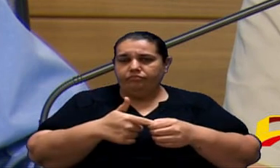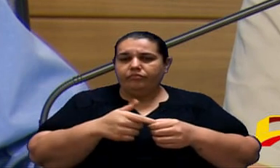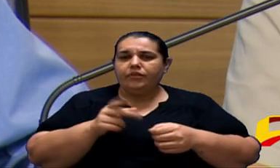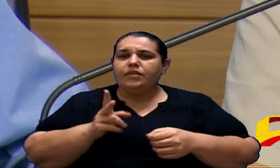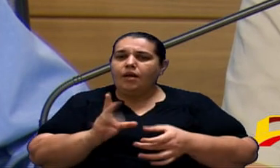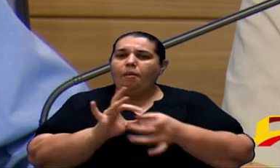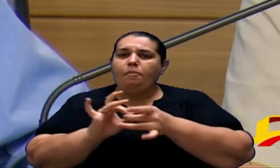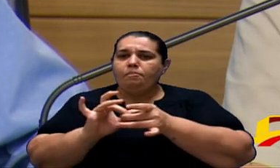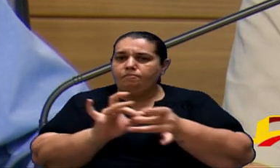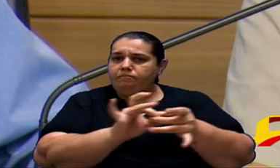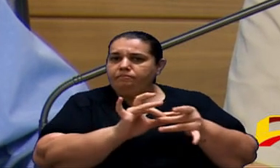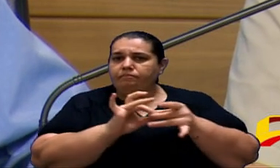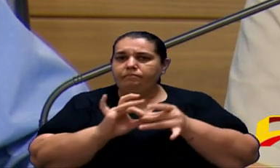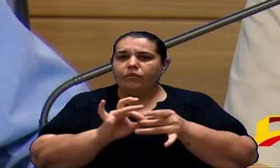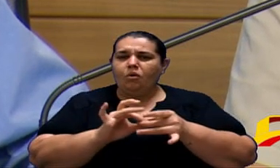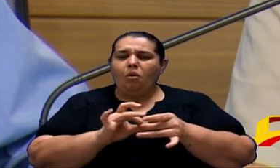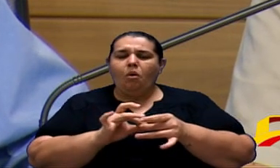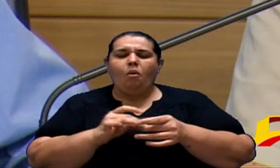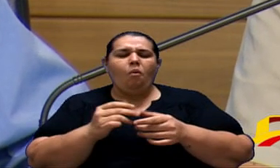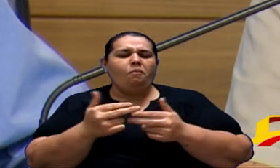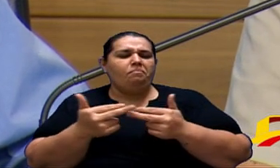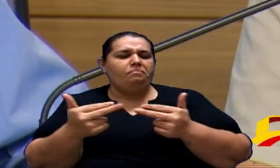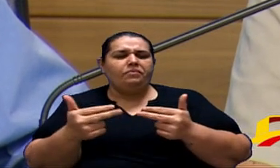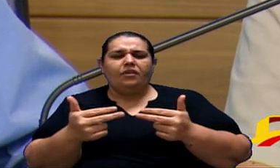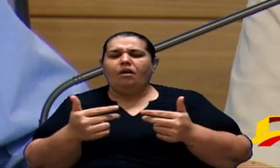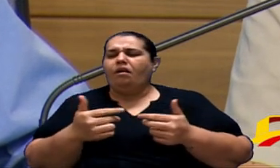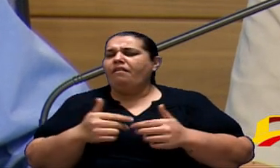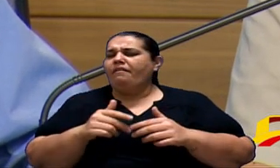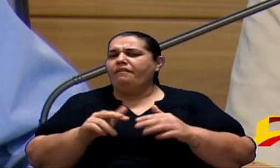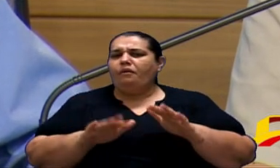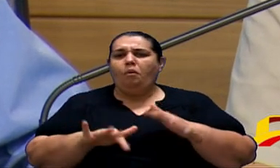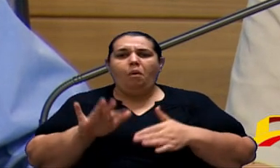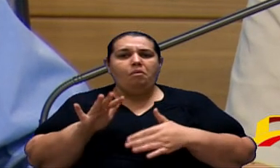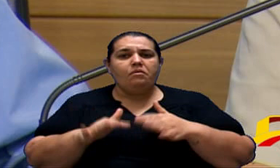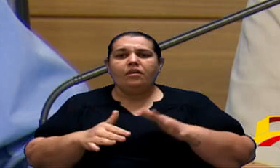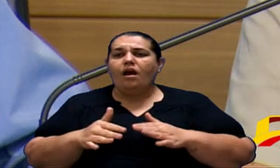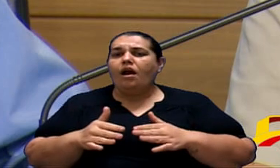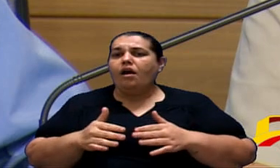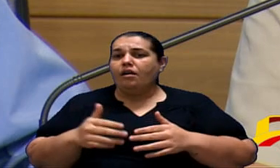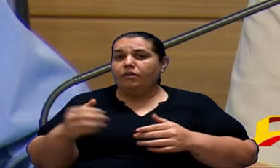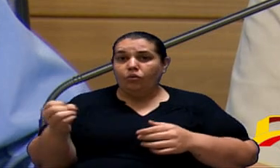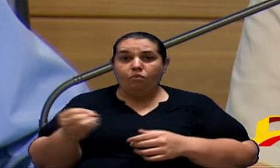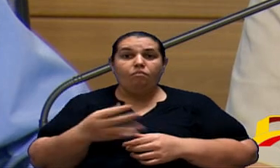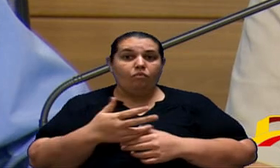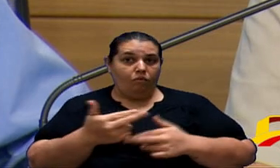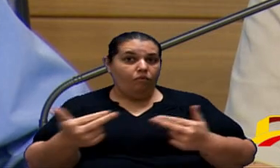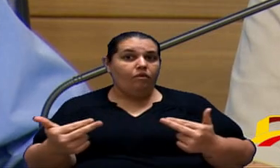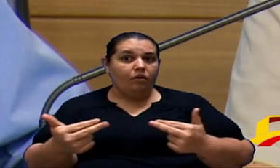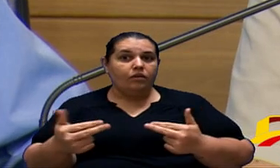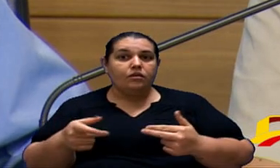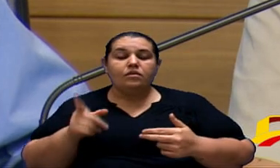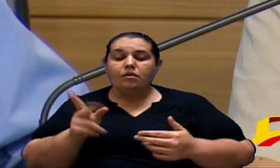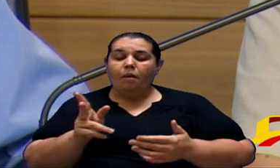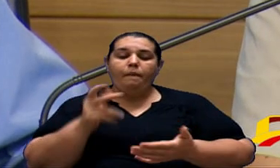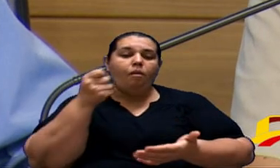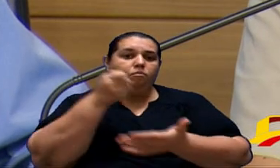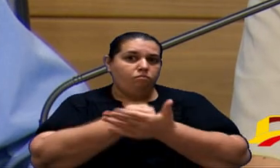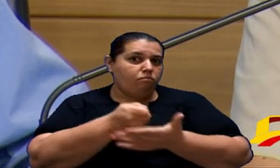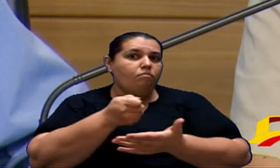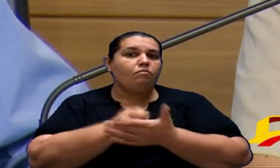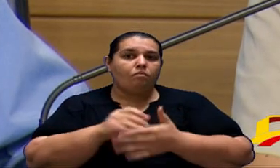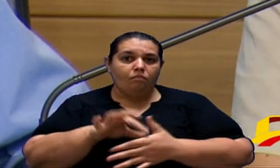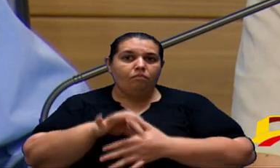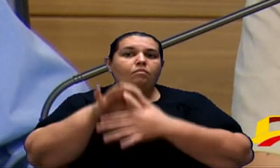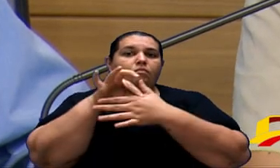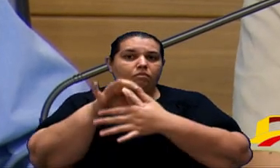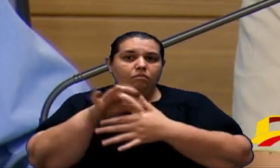conosco e qualquer novidade Luiz pode ter certeza nos acione que nós vamos estar cobrando as nossas lideranças